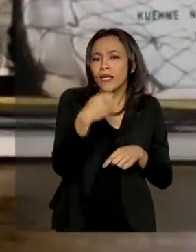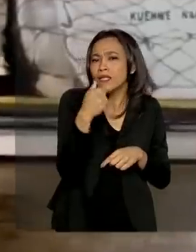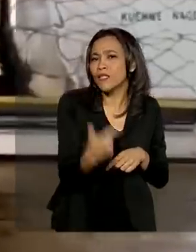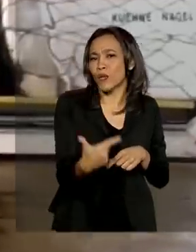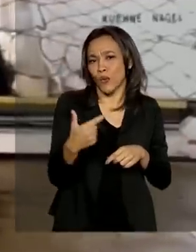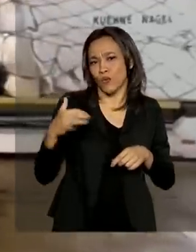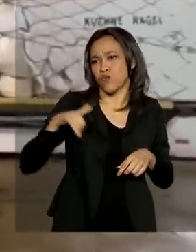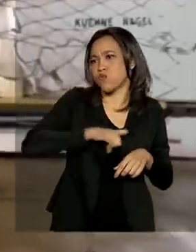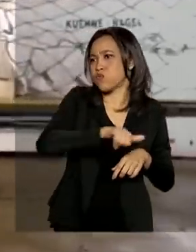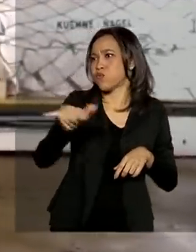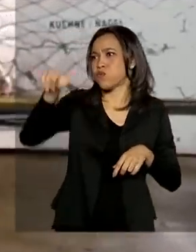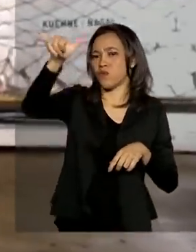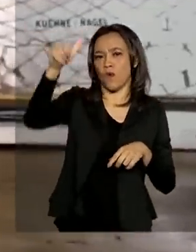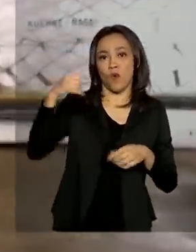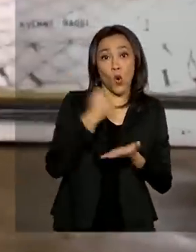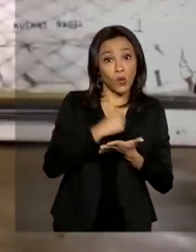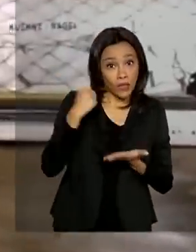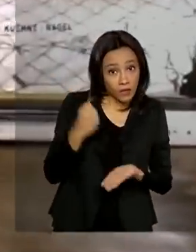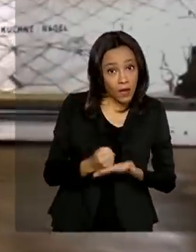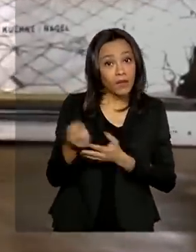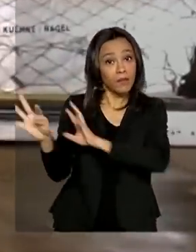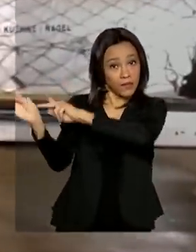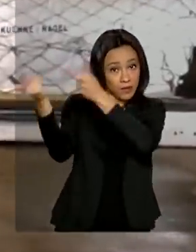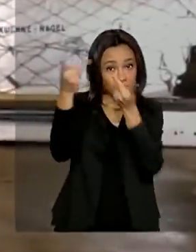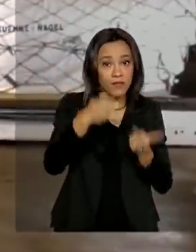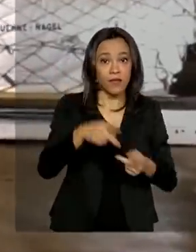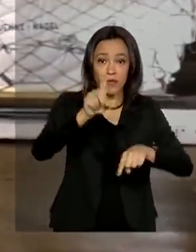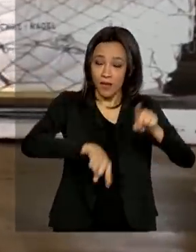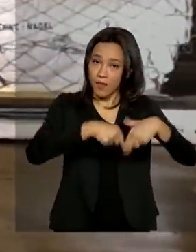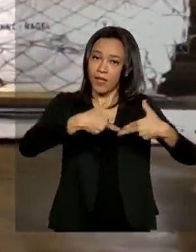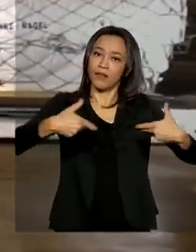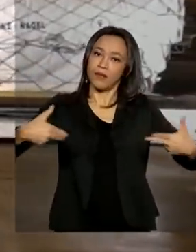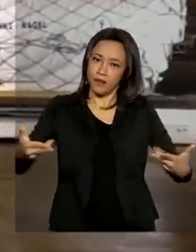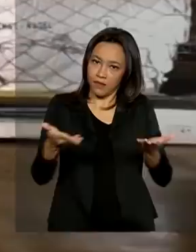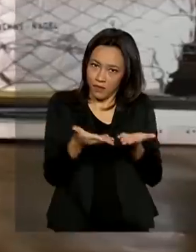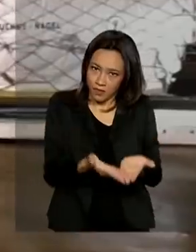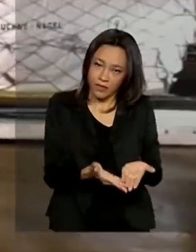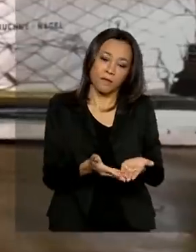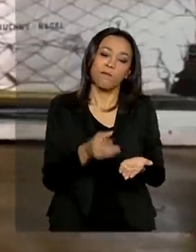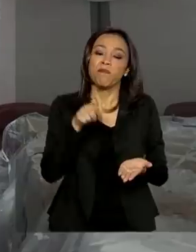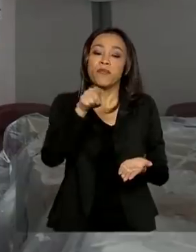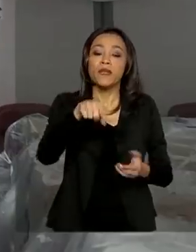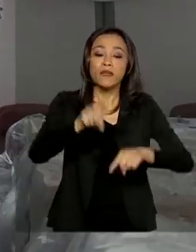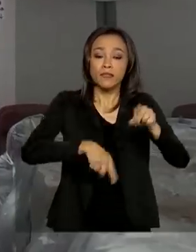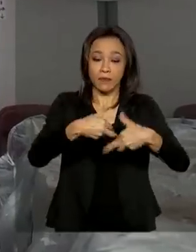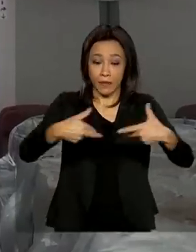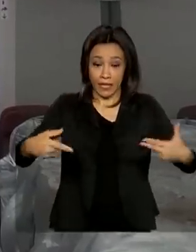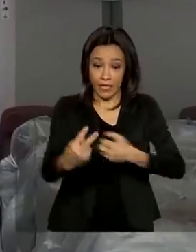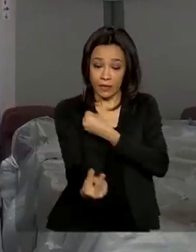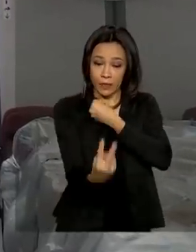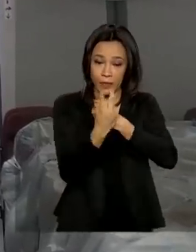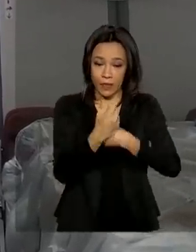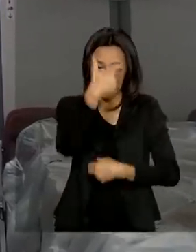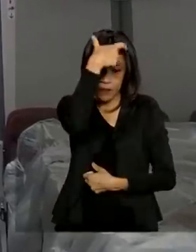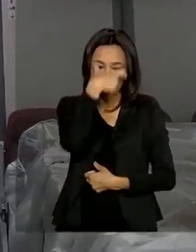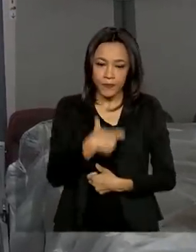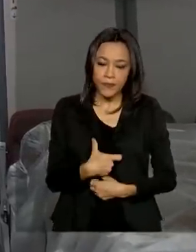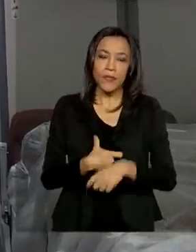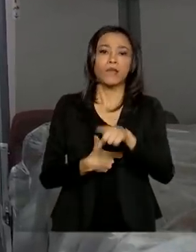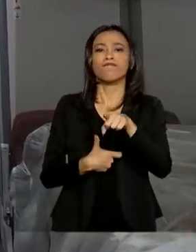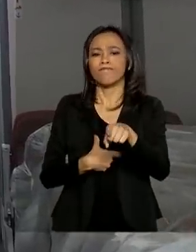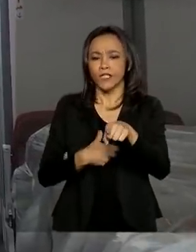pelo Ministério da Infraestrutura para transportar materiais hospitalares. Esses equipamentos de proteção individual foram